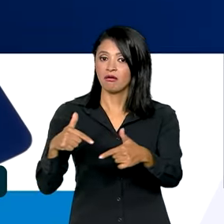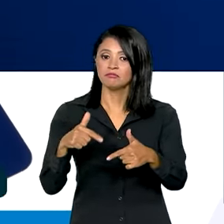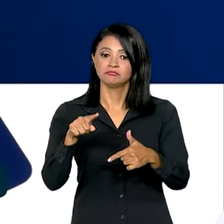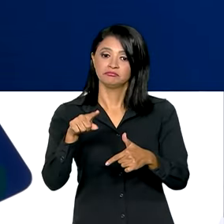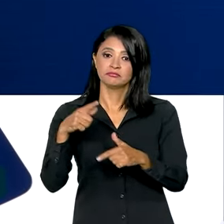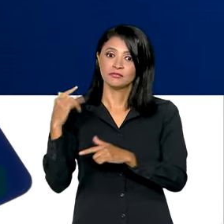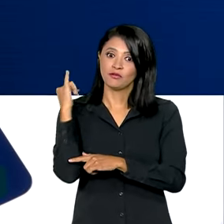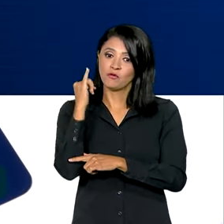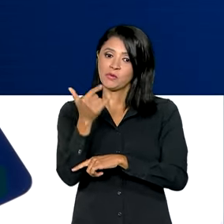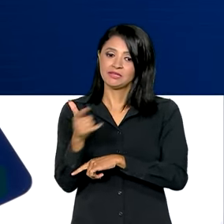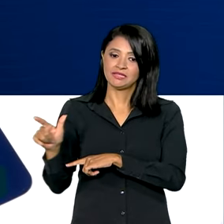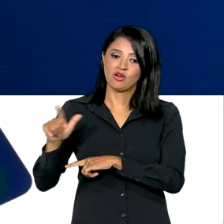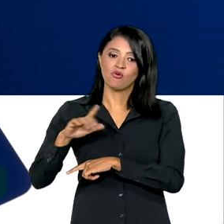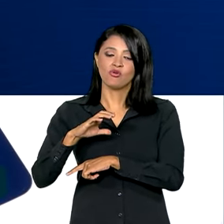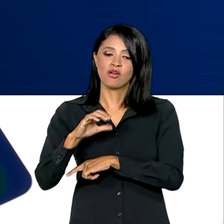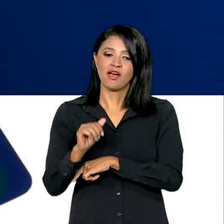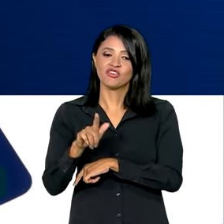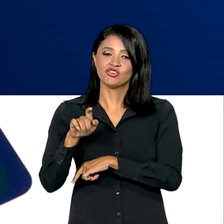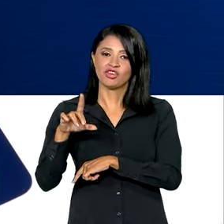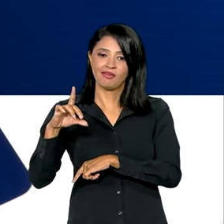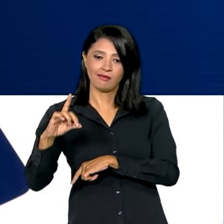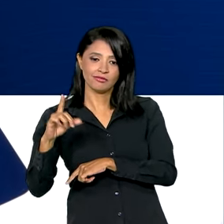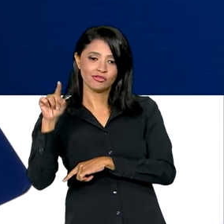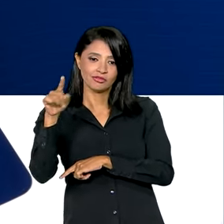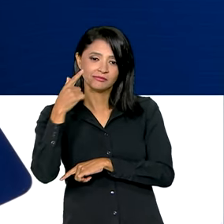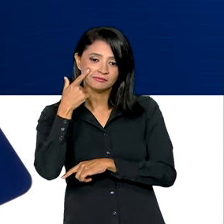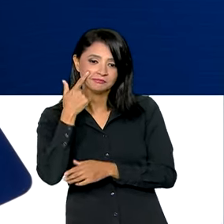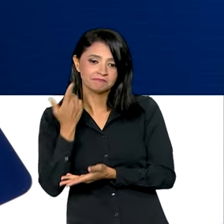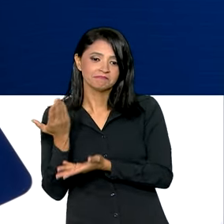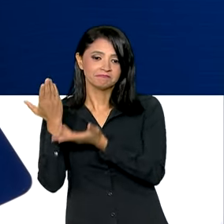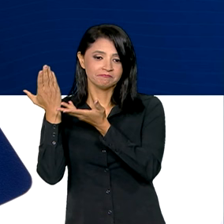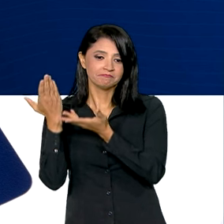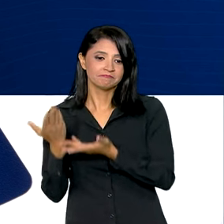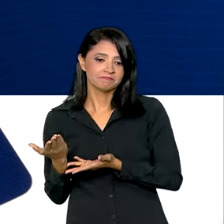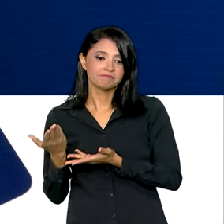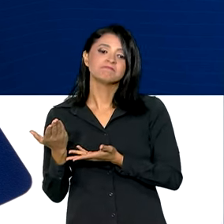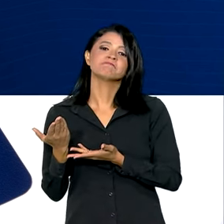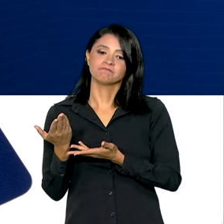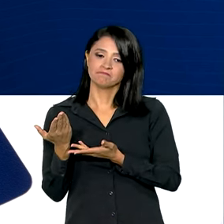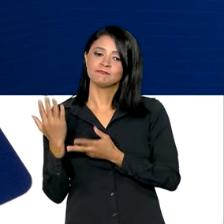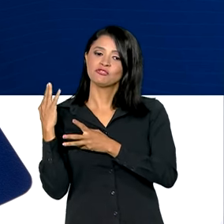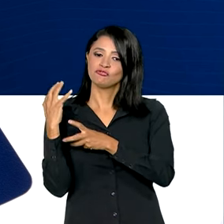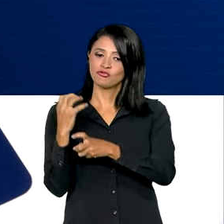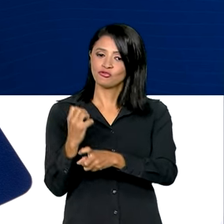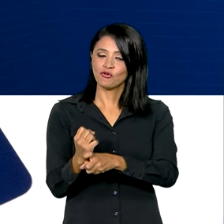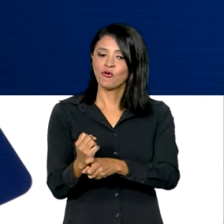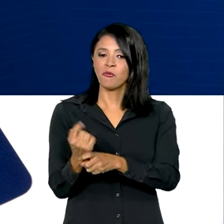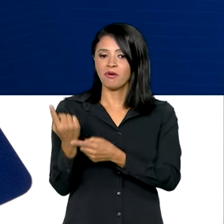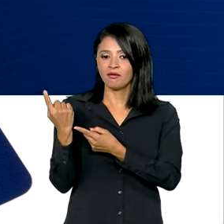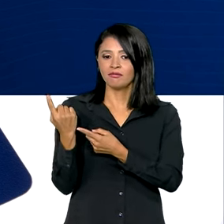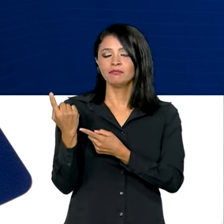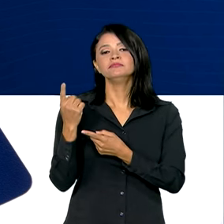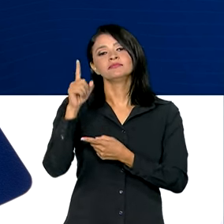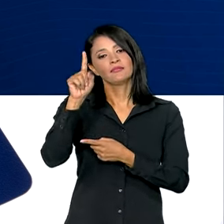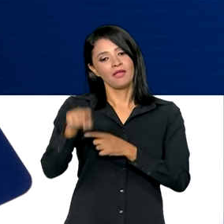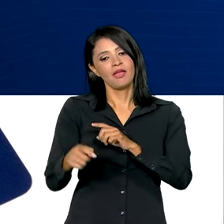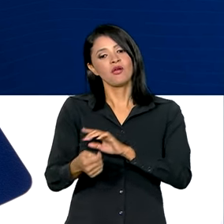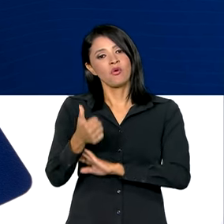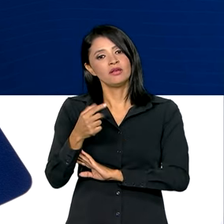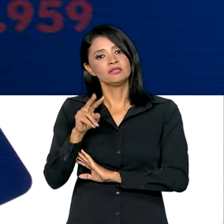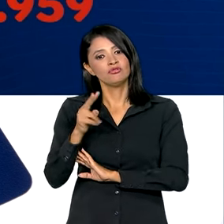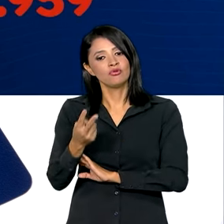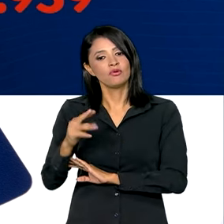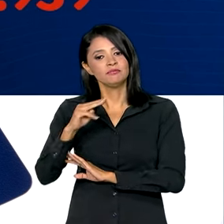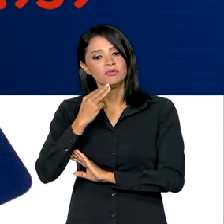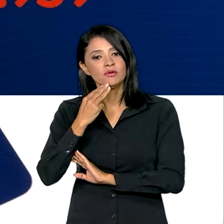dados do novo Cadastro Geral de Empregados e Desempregados, o CAGED, o total de empregos é resultado de quase 2